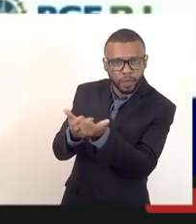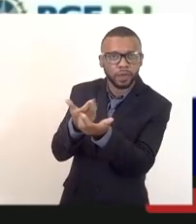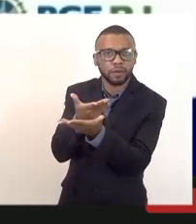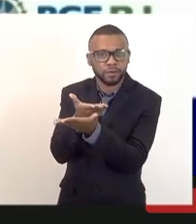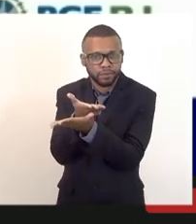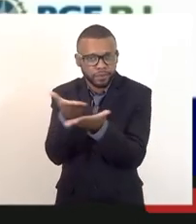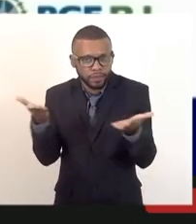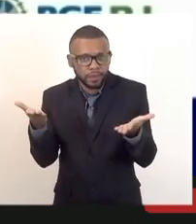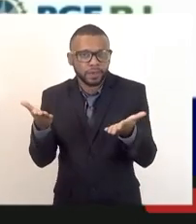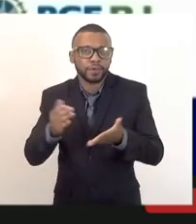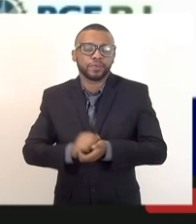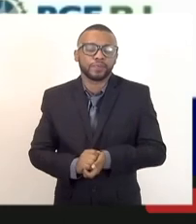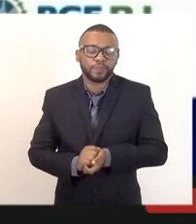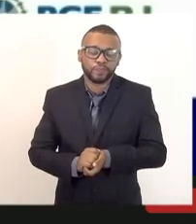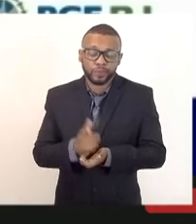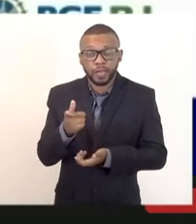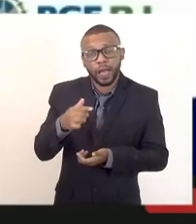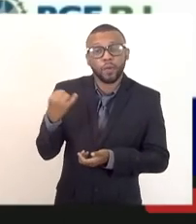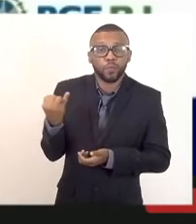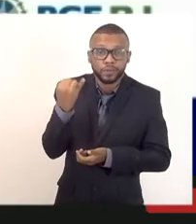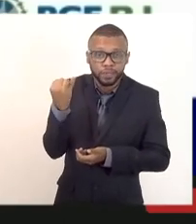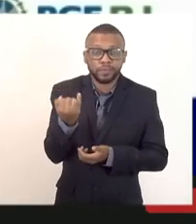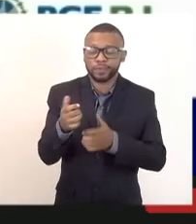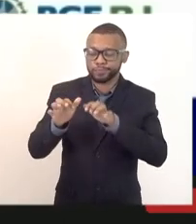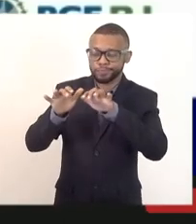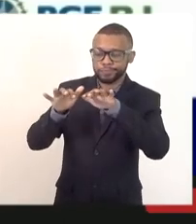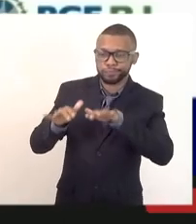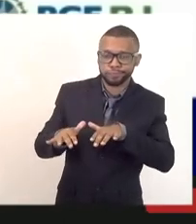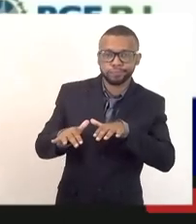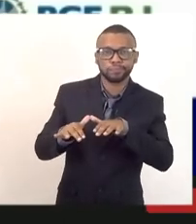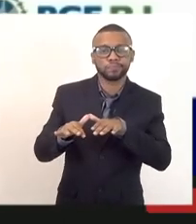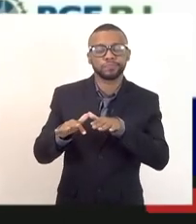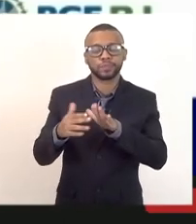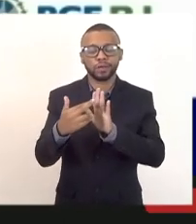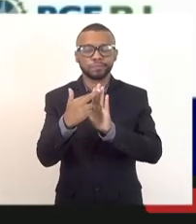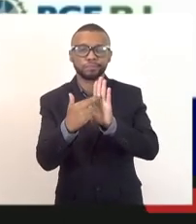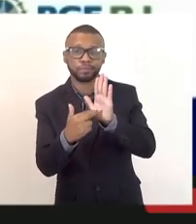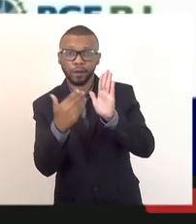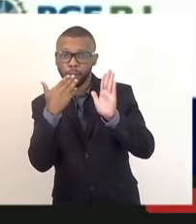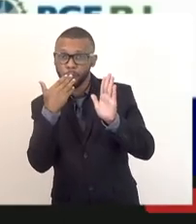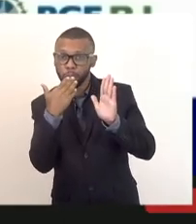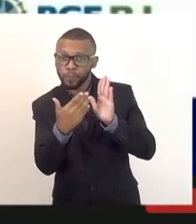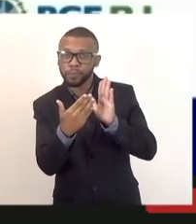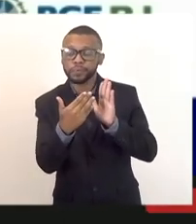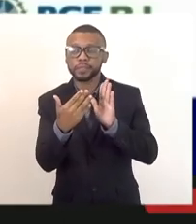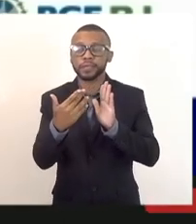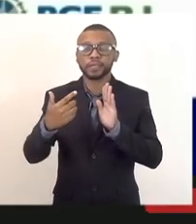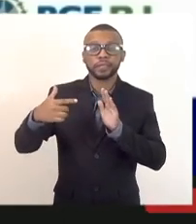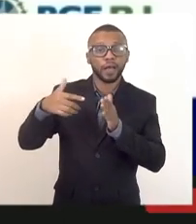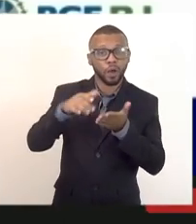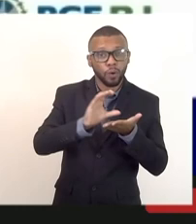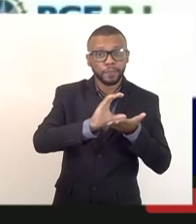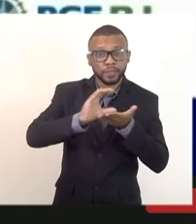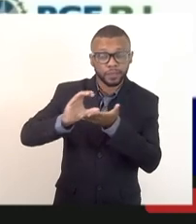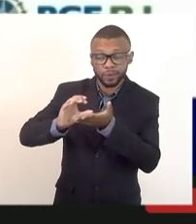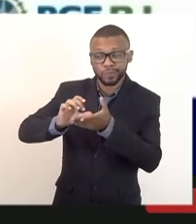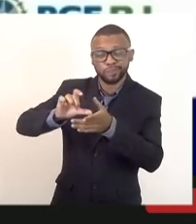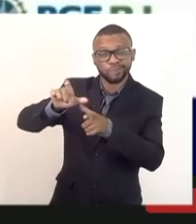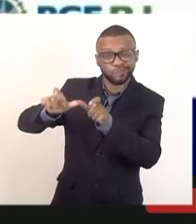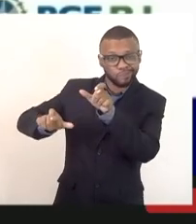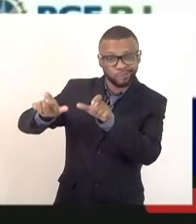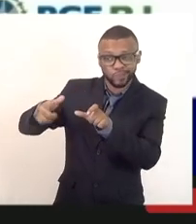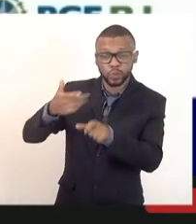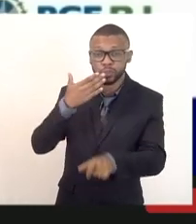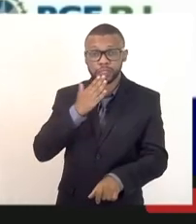assim um requerimento via a Comissão dos Concursandos, nesse sentido, para formalizar algo, para iniciar, para